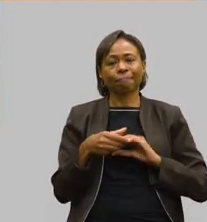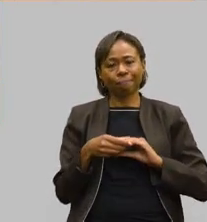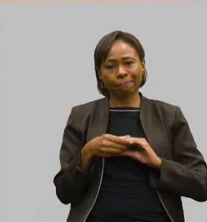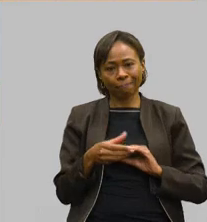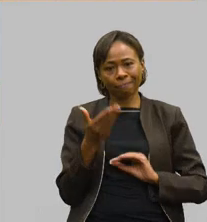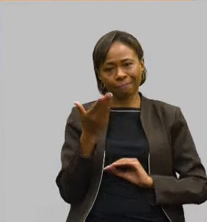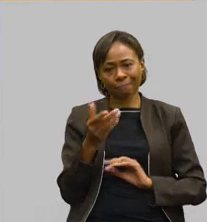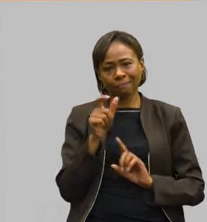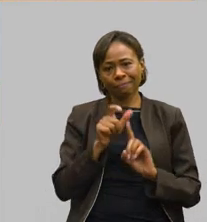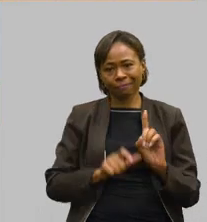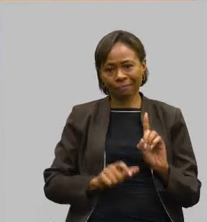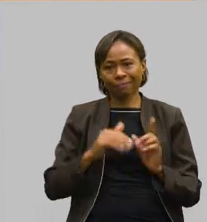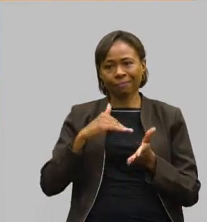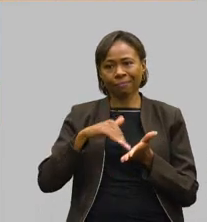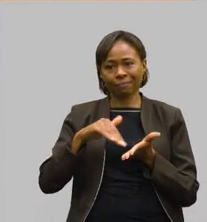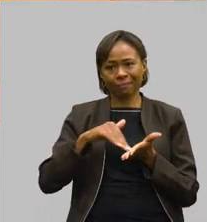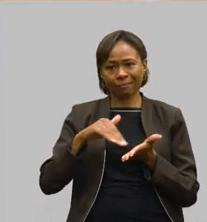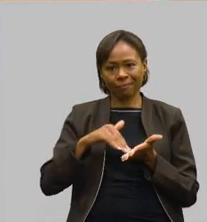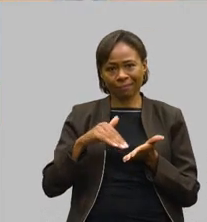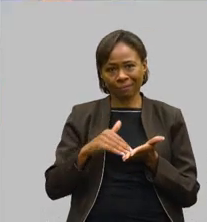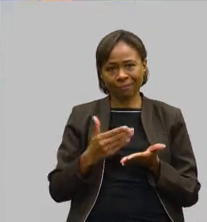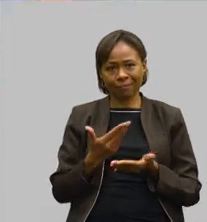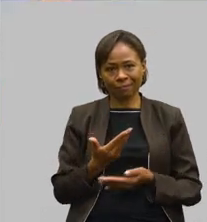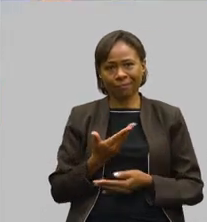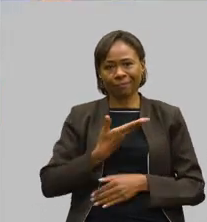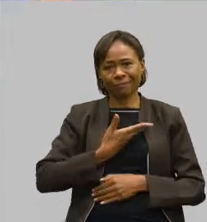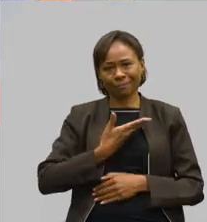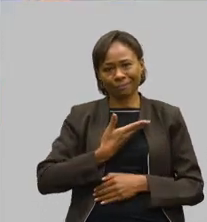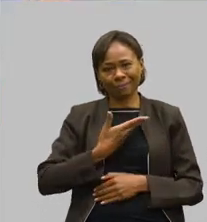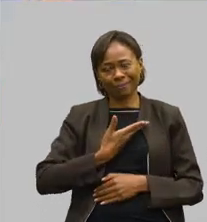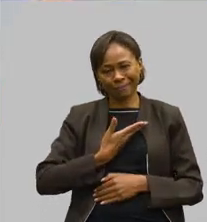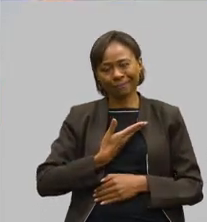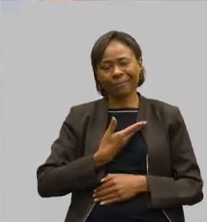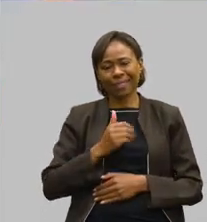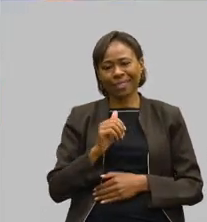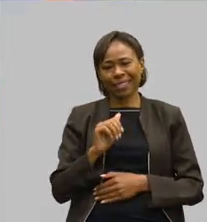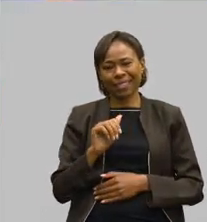secretária, amiga, Alê Portela.